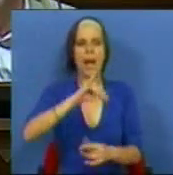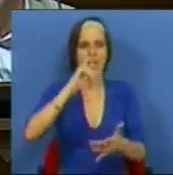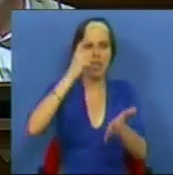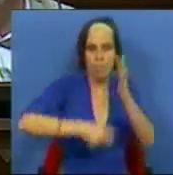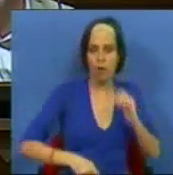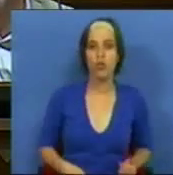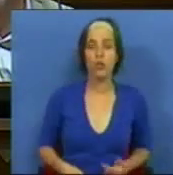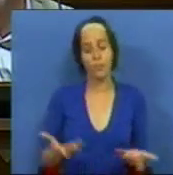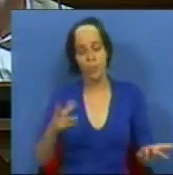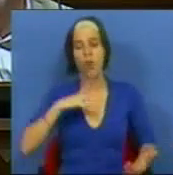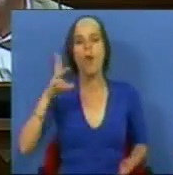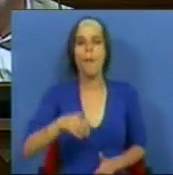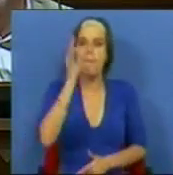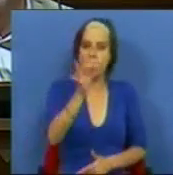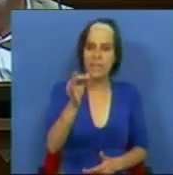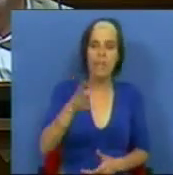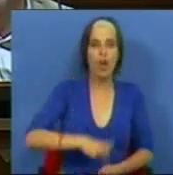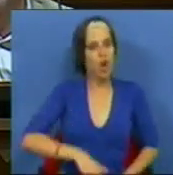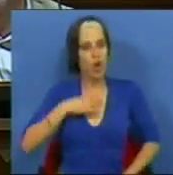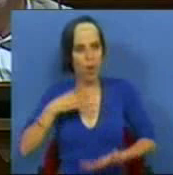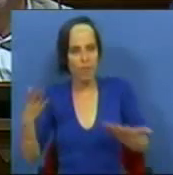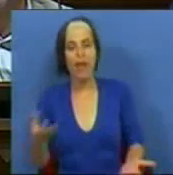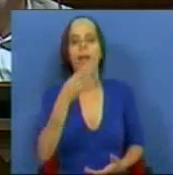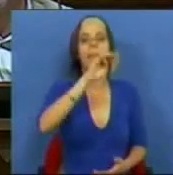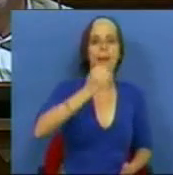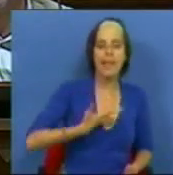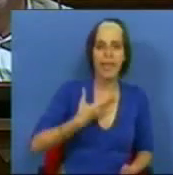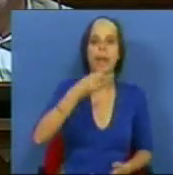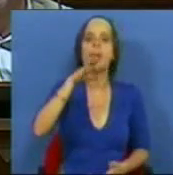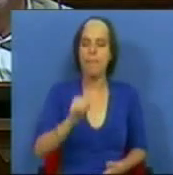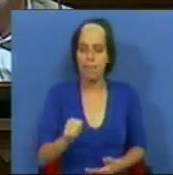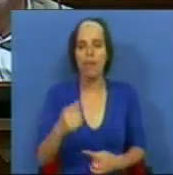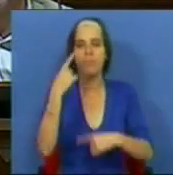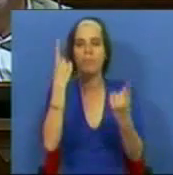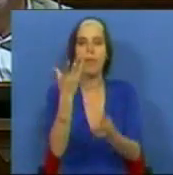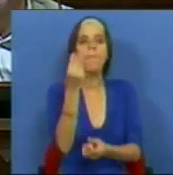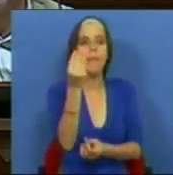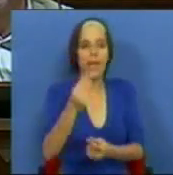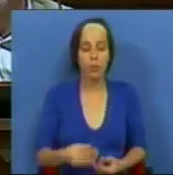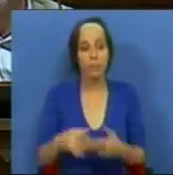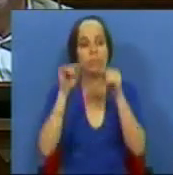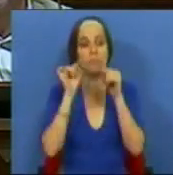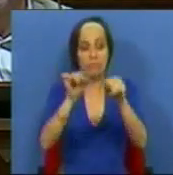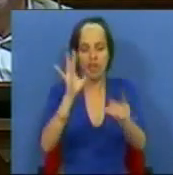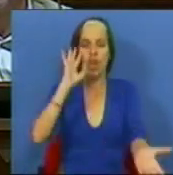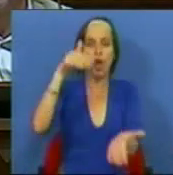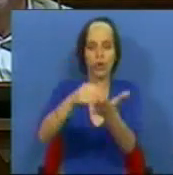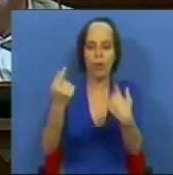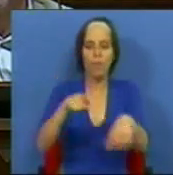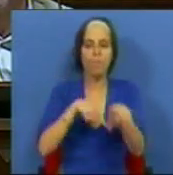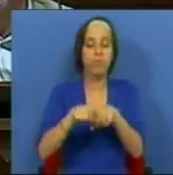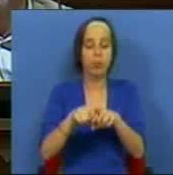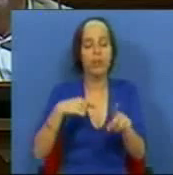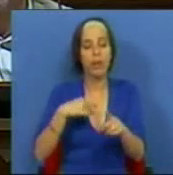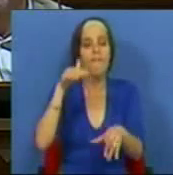impostos. Quando os portugueses precisavam de confiança, PSD e PS trouxeram o medo. Estes são os resultados das políticas